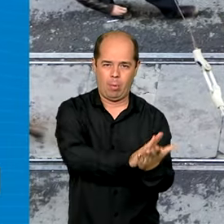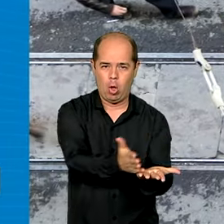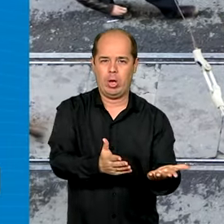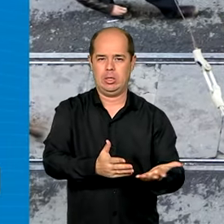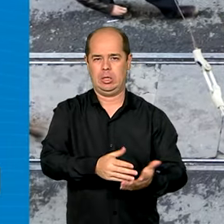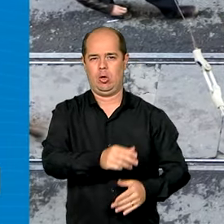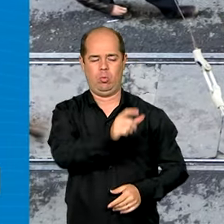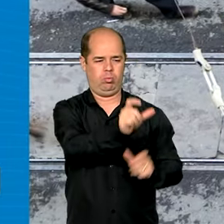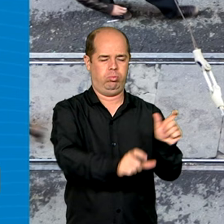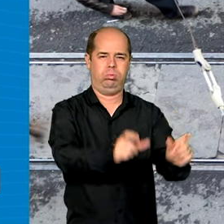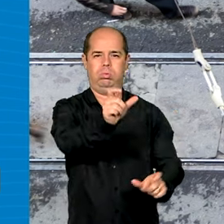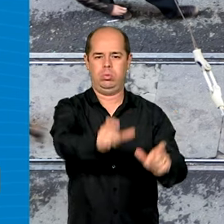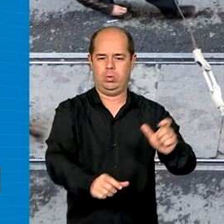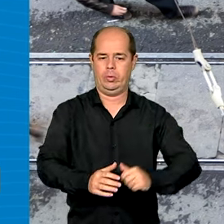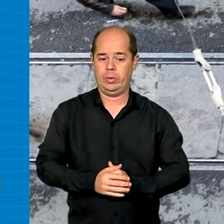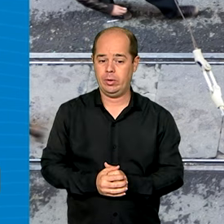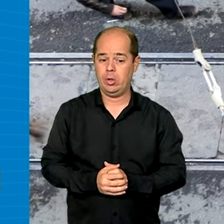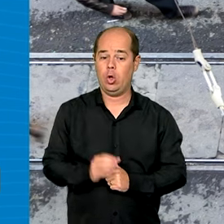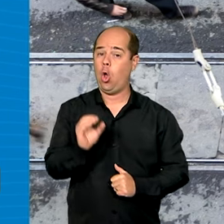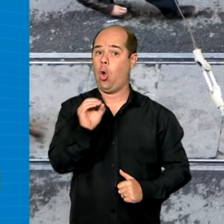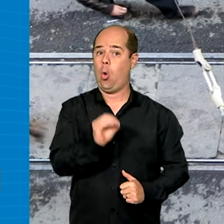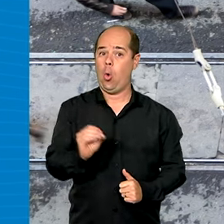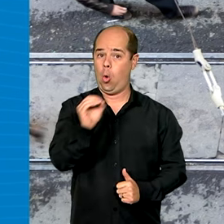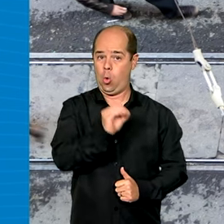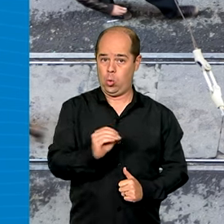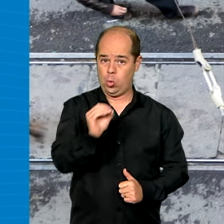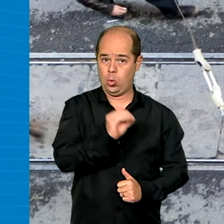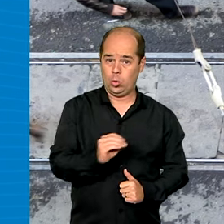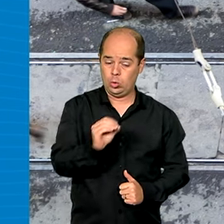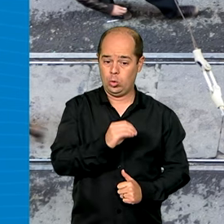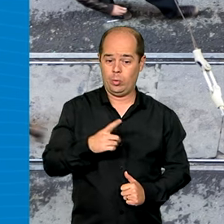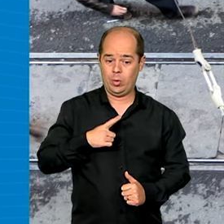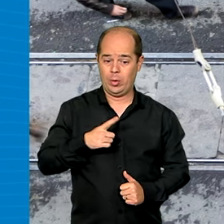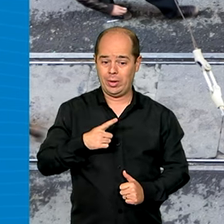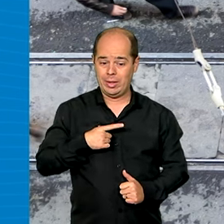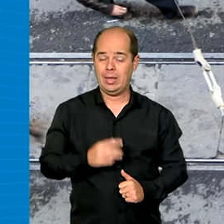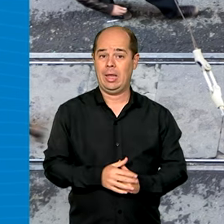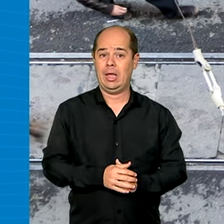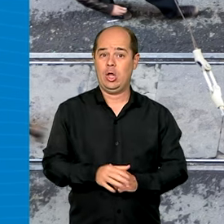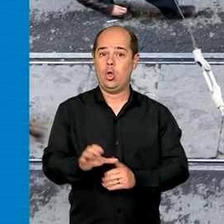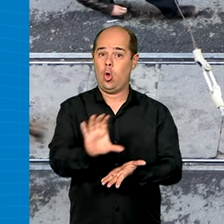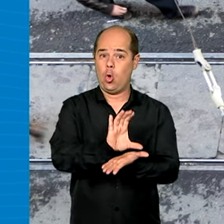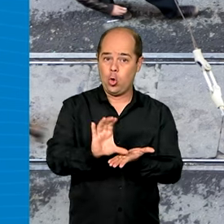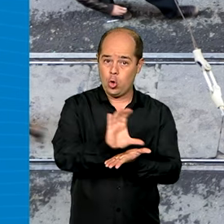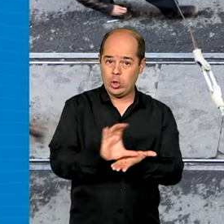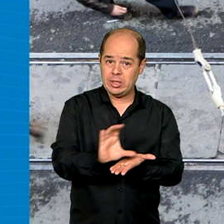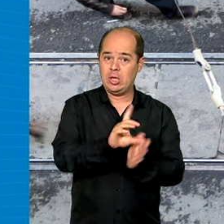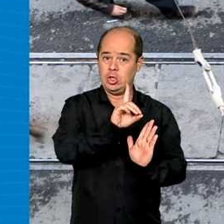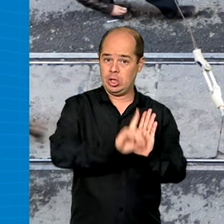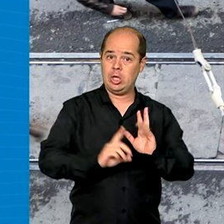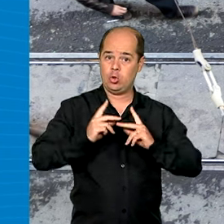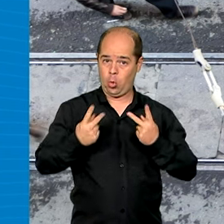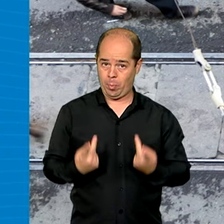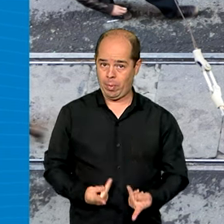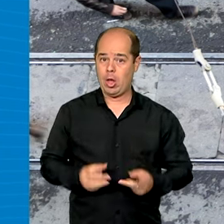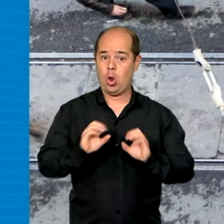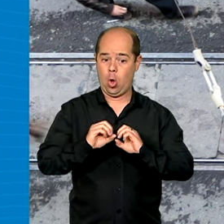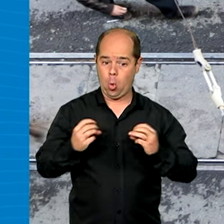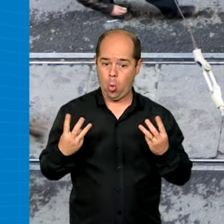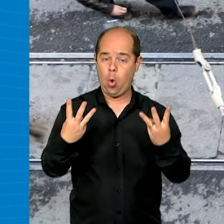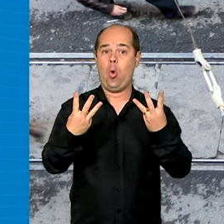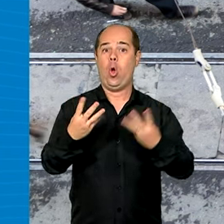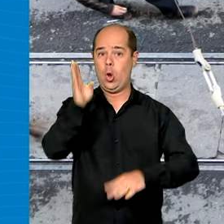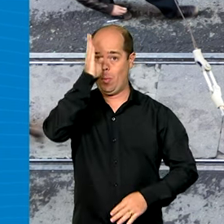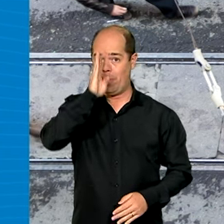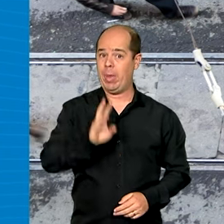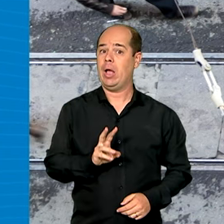Brasil foi eleito pela sexta vez para ocupar uma cadeira no Conselho de Direitos Humanos da ONU. Neste ano, o país investiu R$ 6